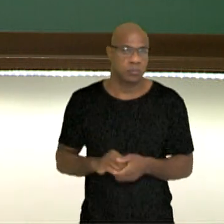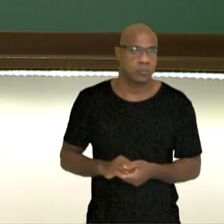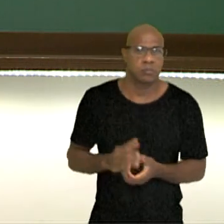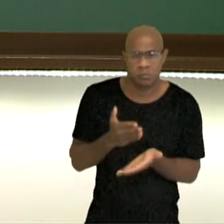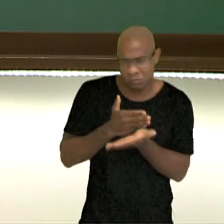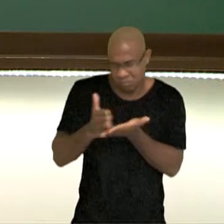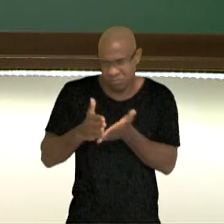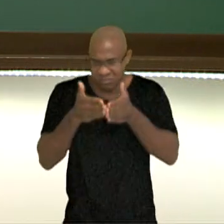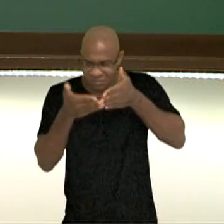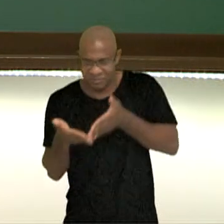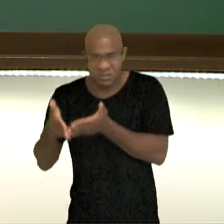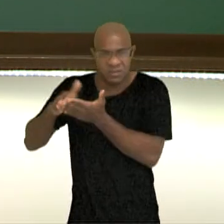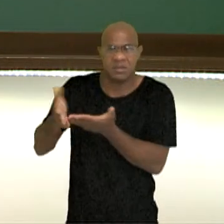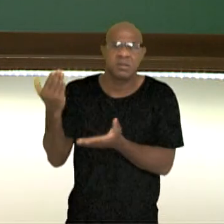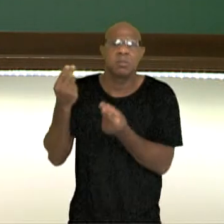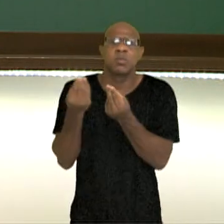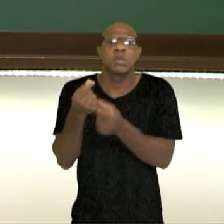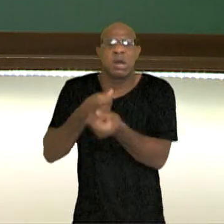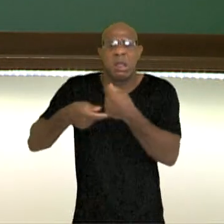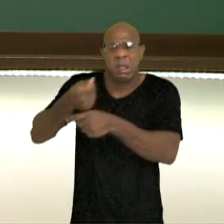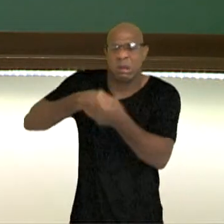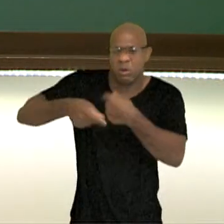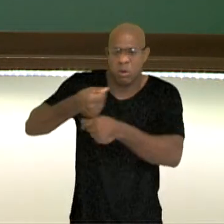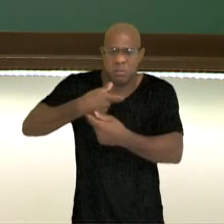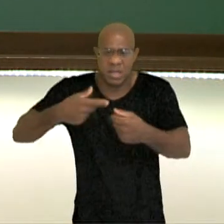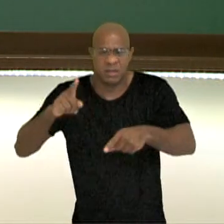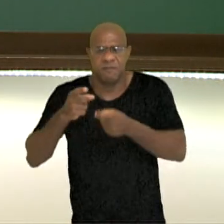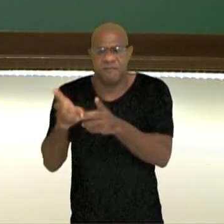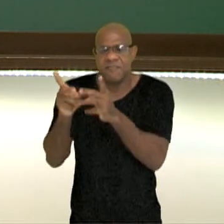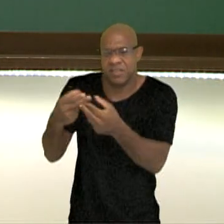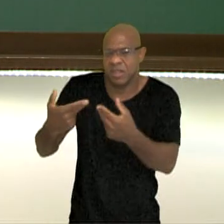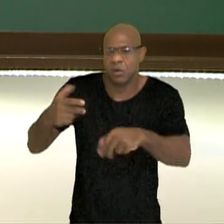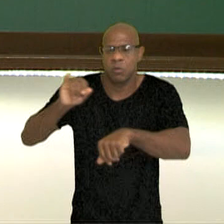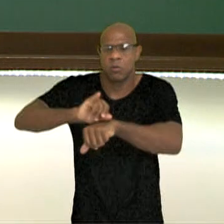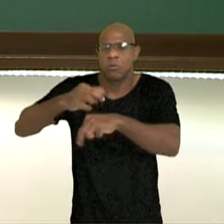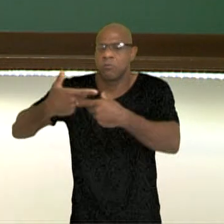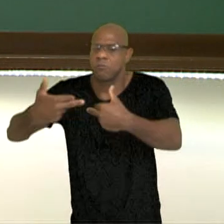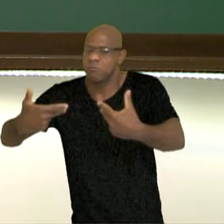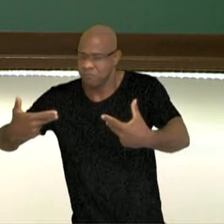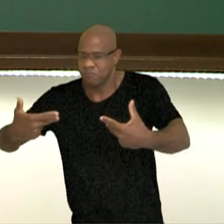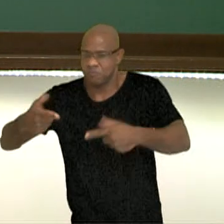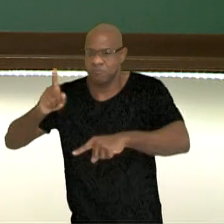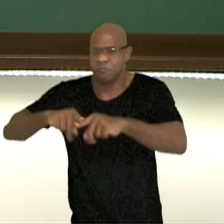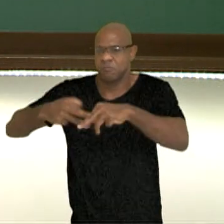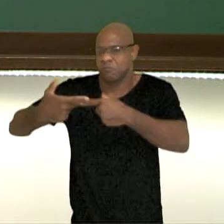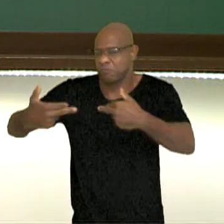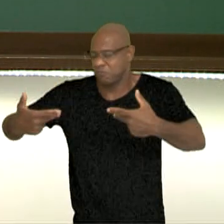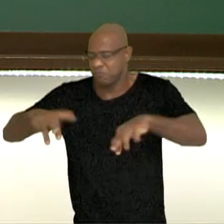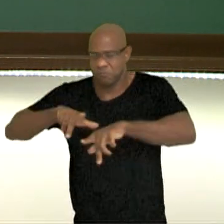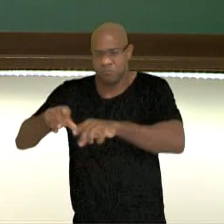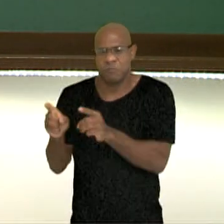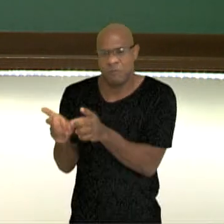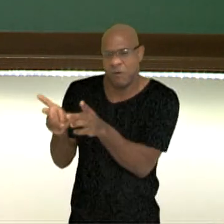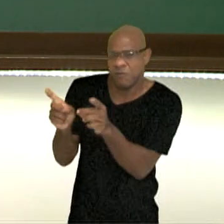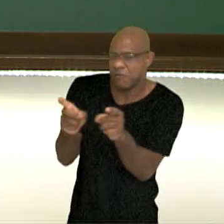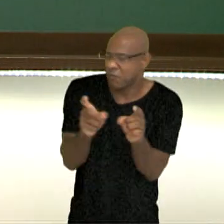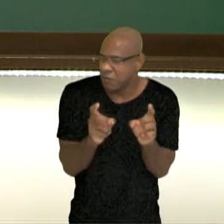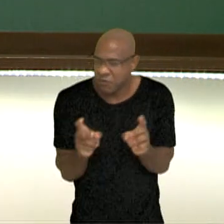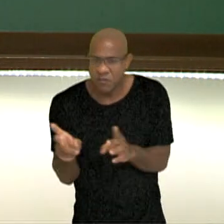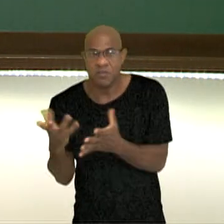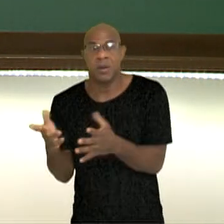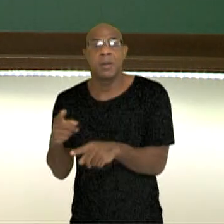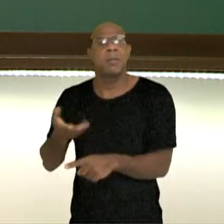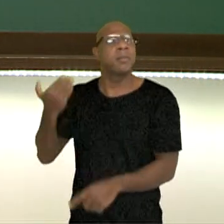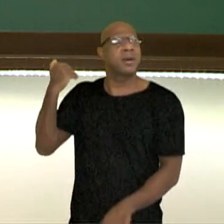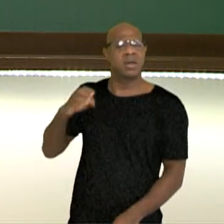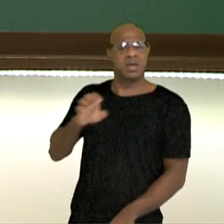início era muito comércio ligado a produto. Essa produção, logicamente, norteada pelo Estado. Só que o Estado,